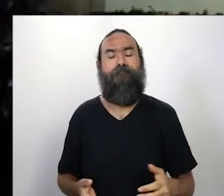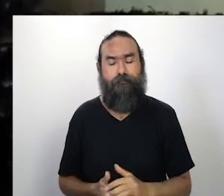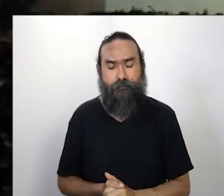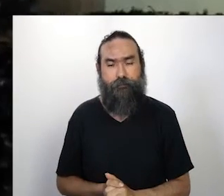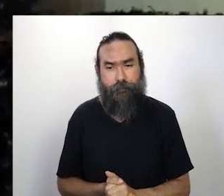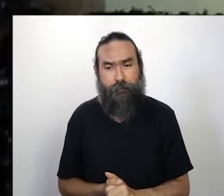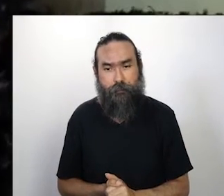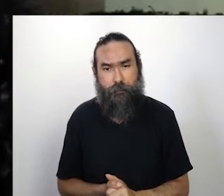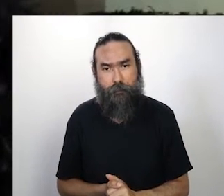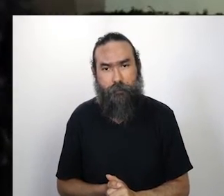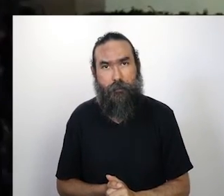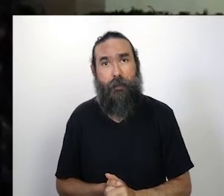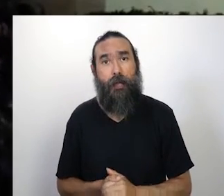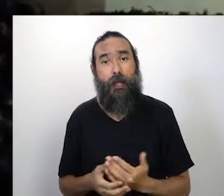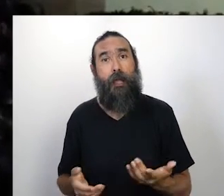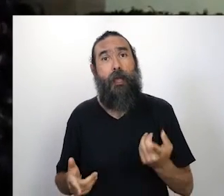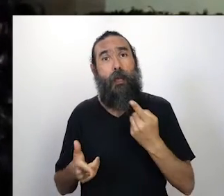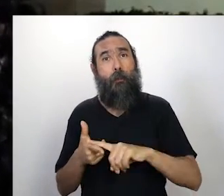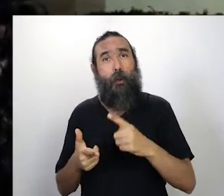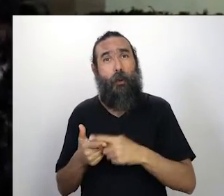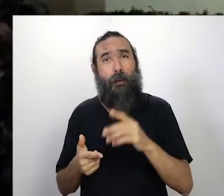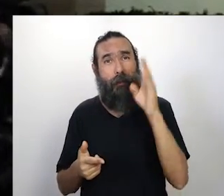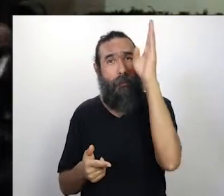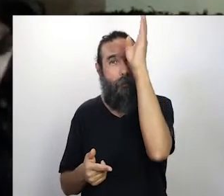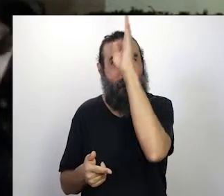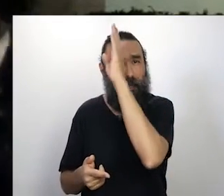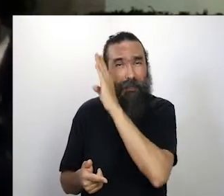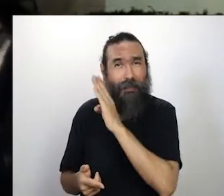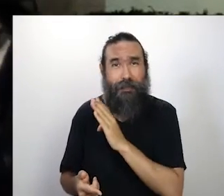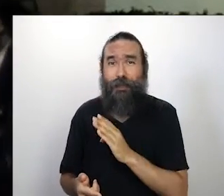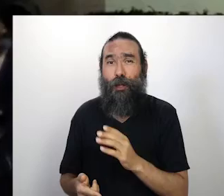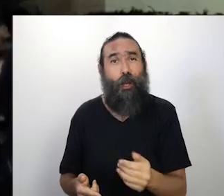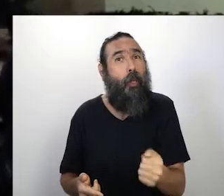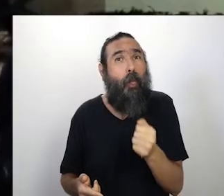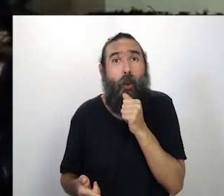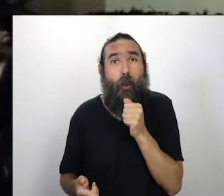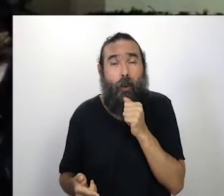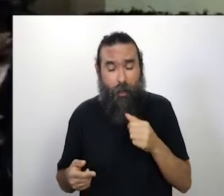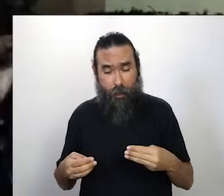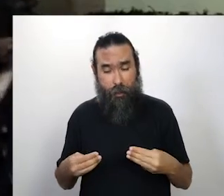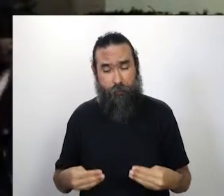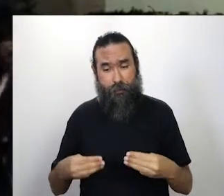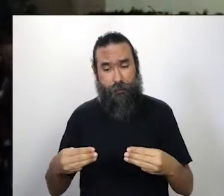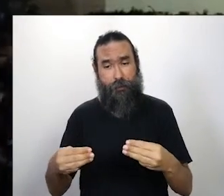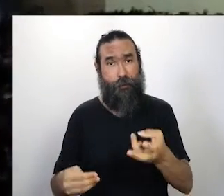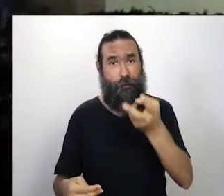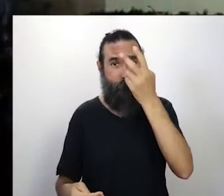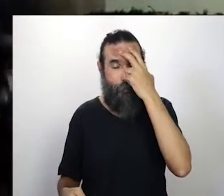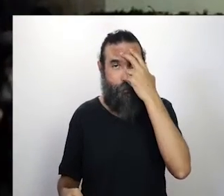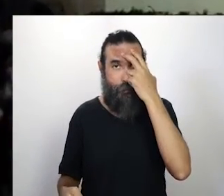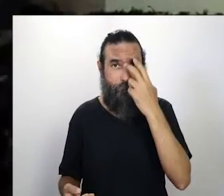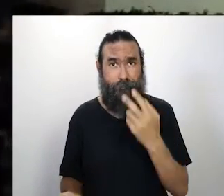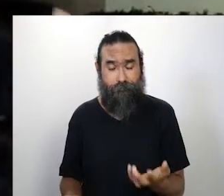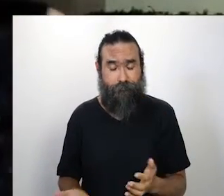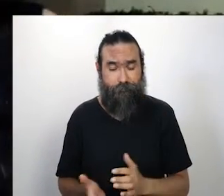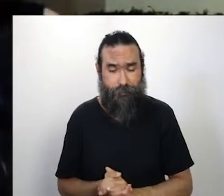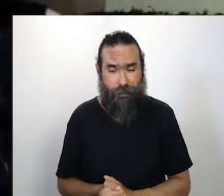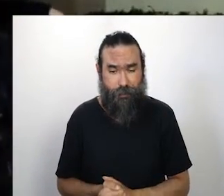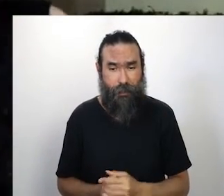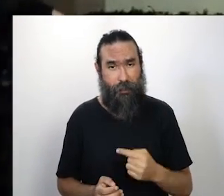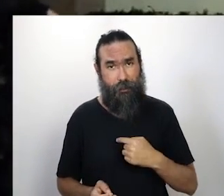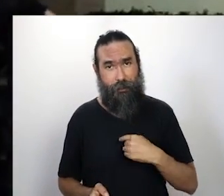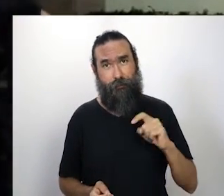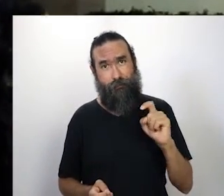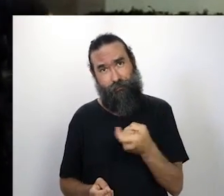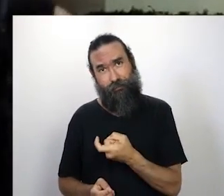Sobretudo num país onde não temos mais o Ministério da Cultura, que eu tive a sorte de integrar a equipe numa